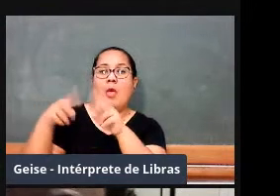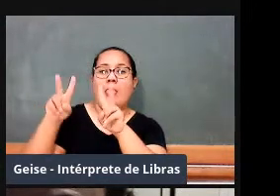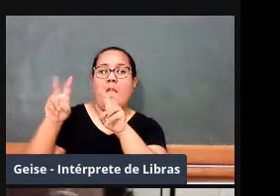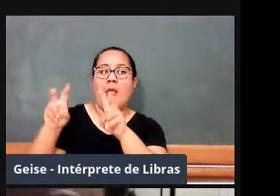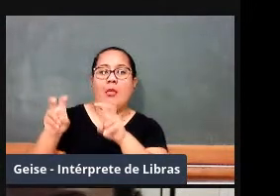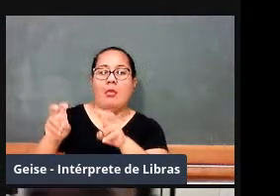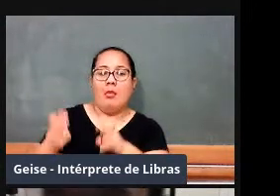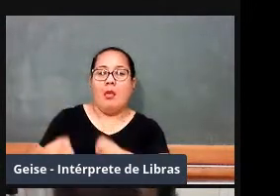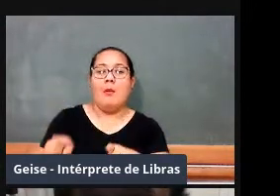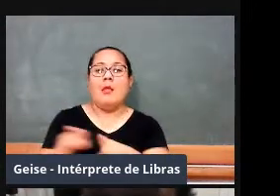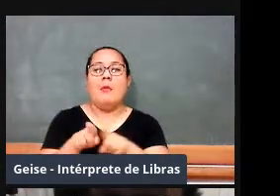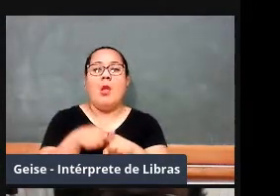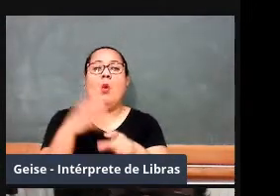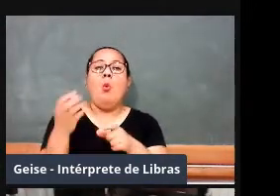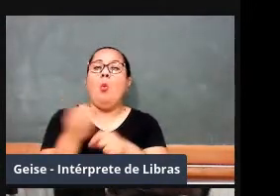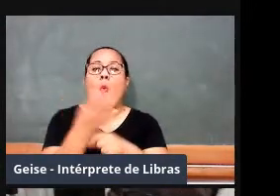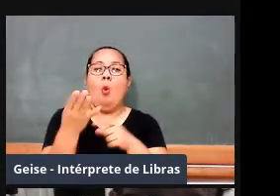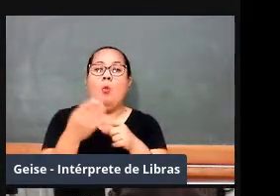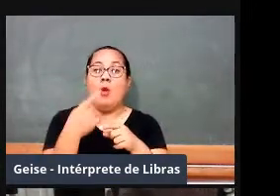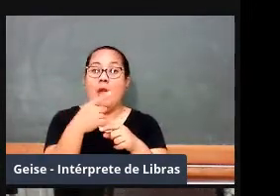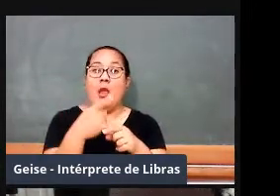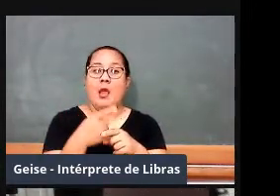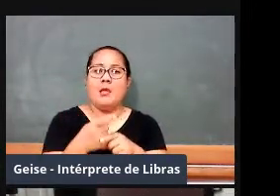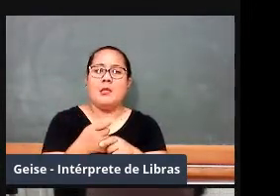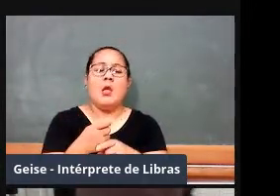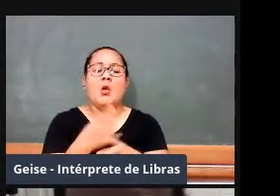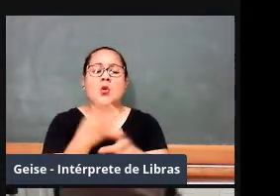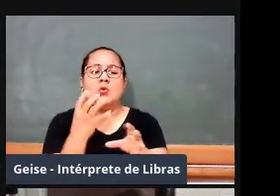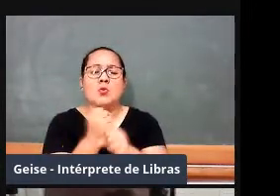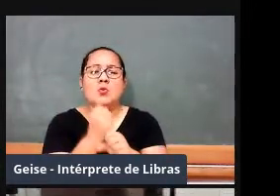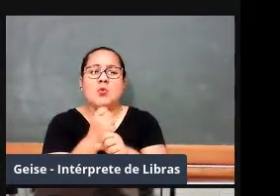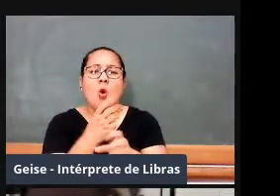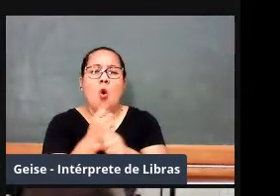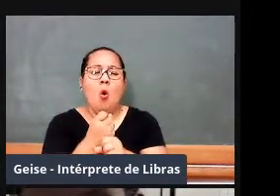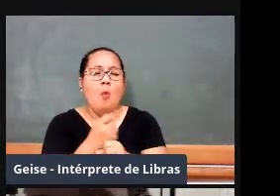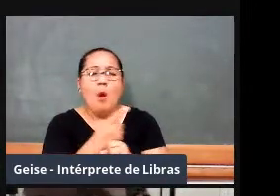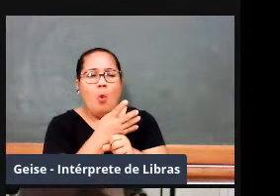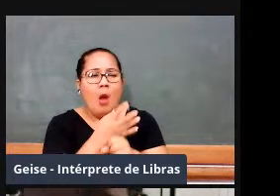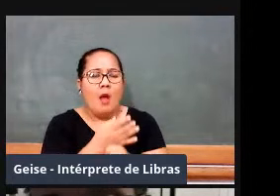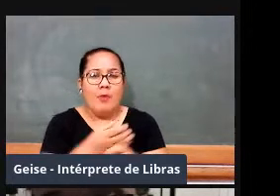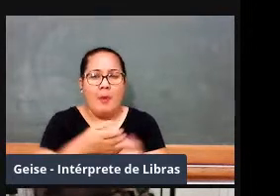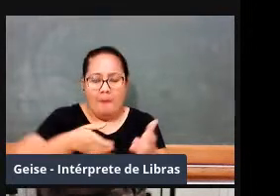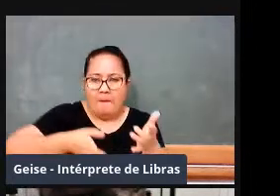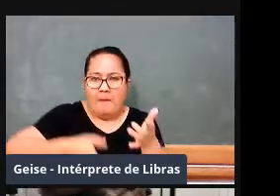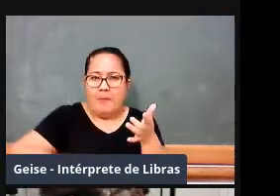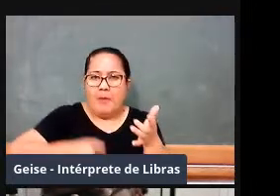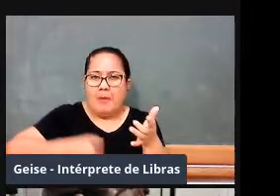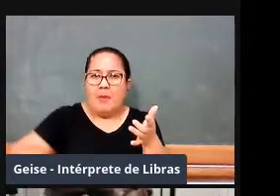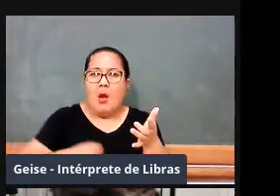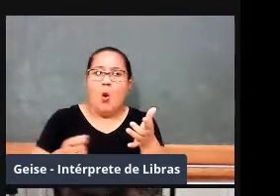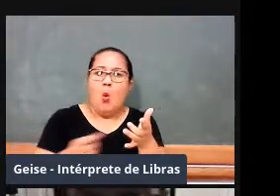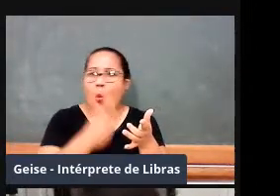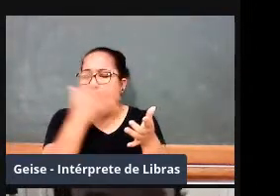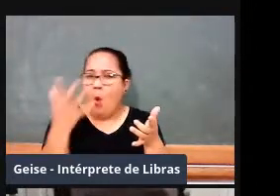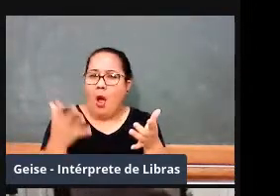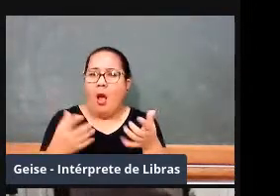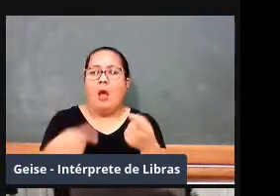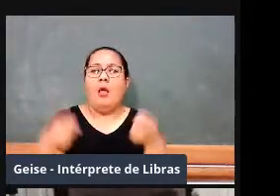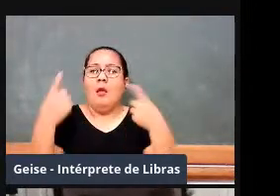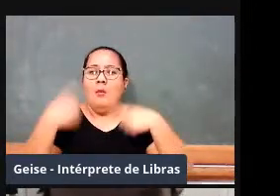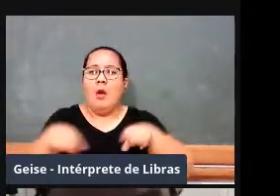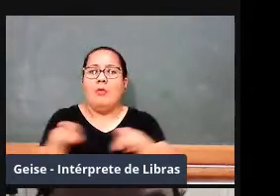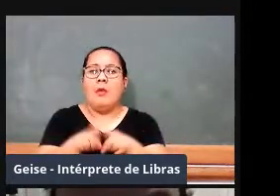de contar balas e as bombas nas pilhas, o terceiro de baterias, o quarto de fogos